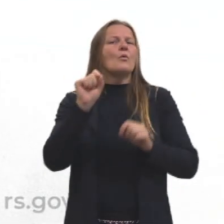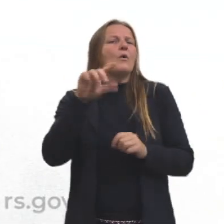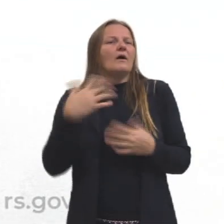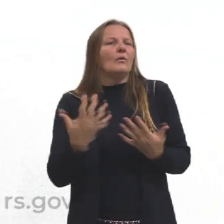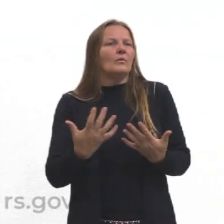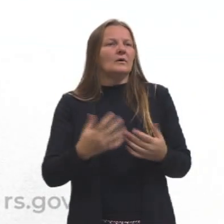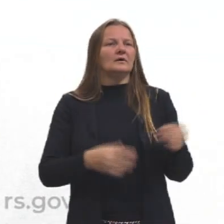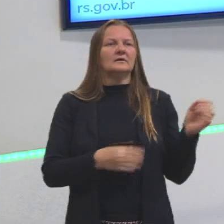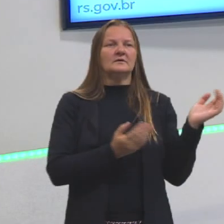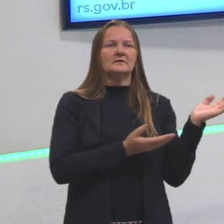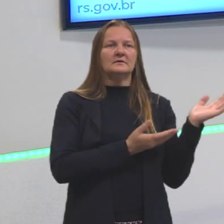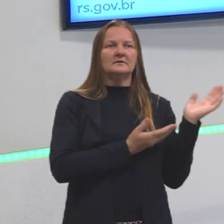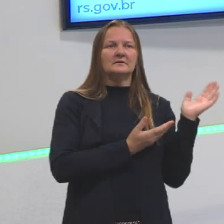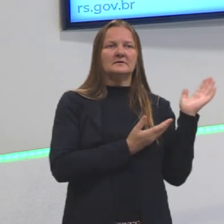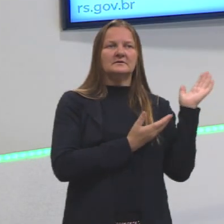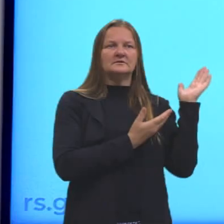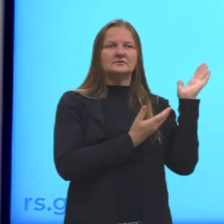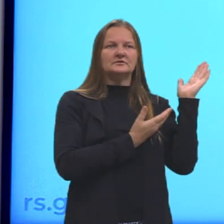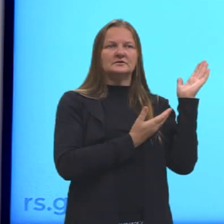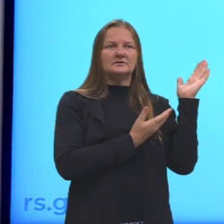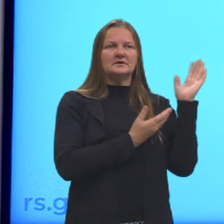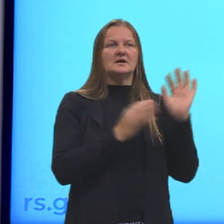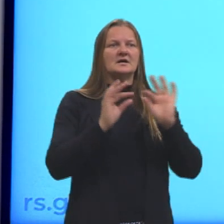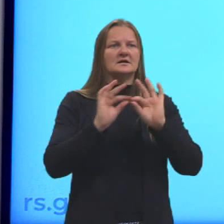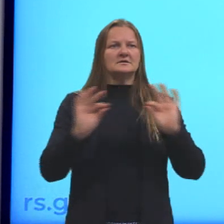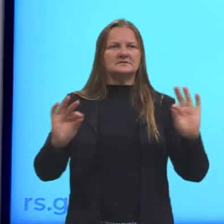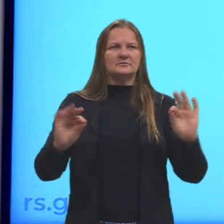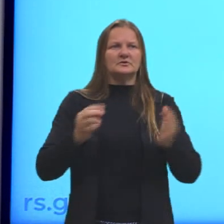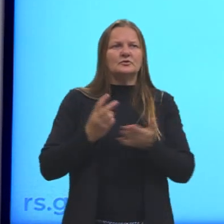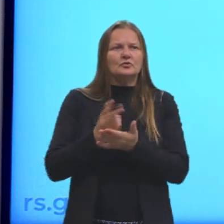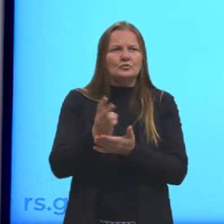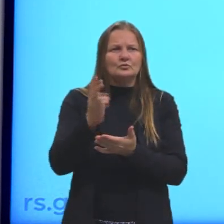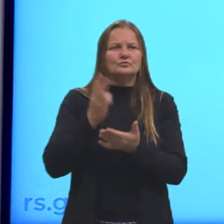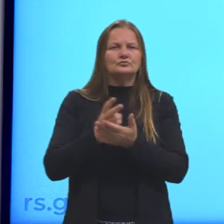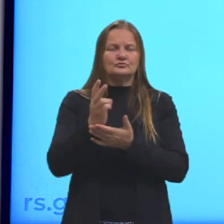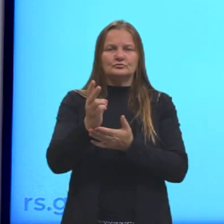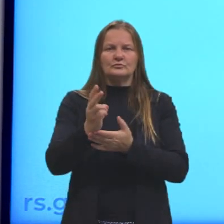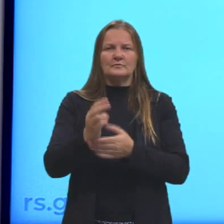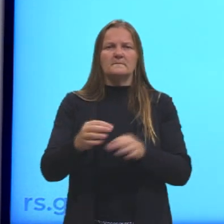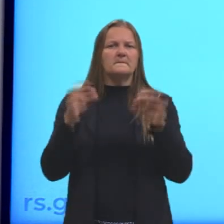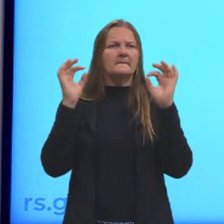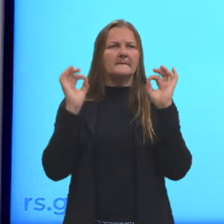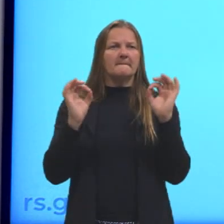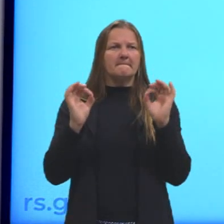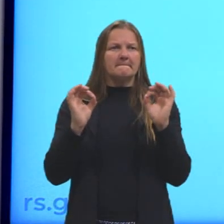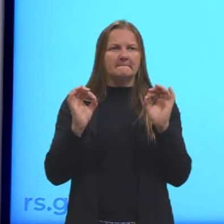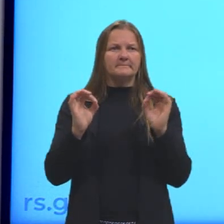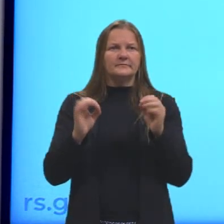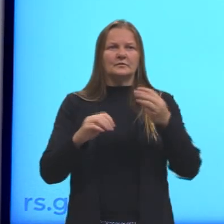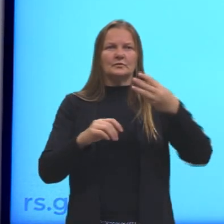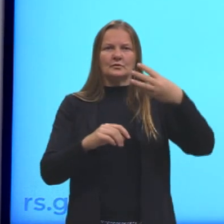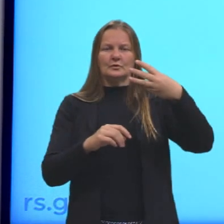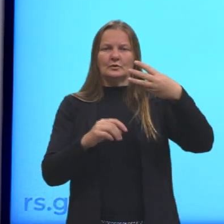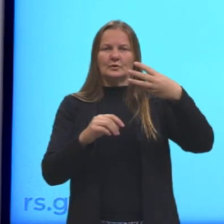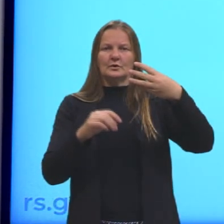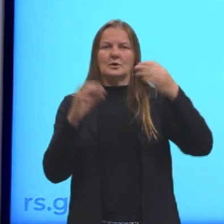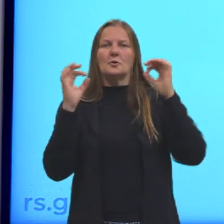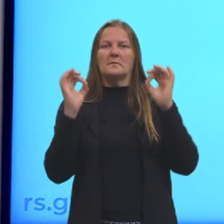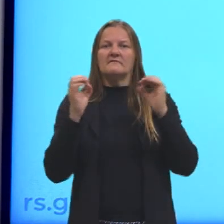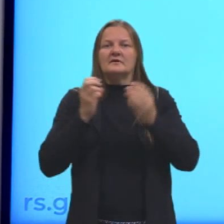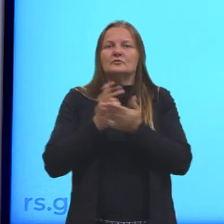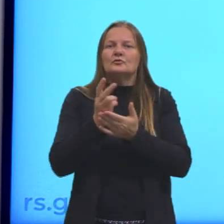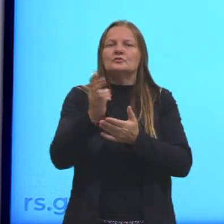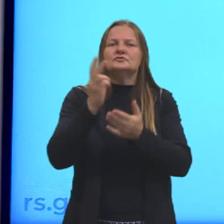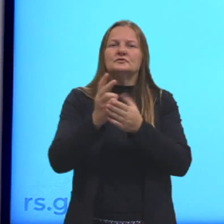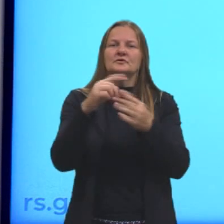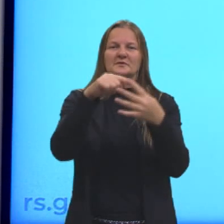verbais? O simples, o contínuo, o perfeito e o